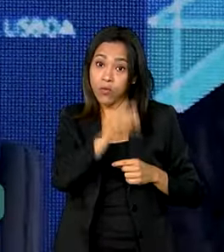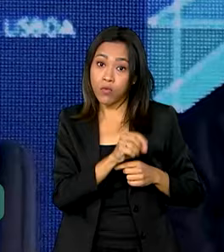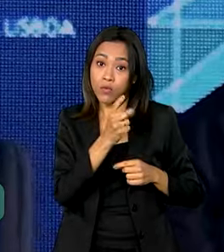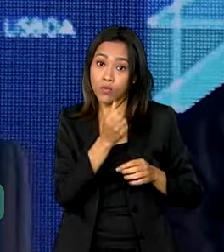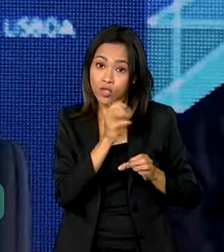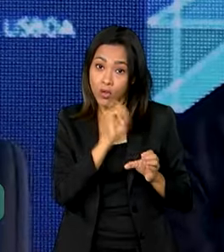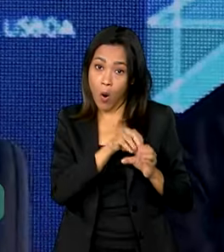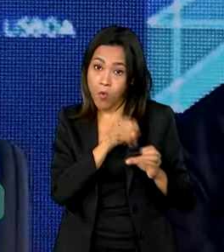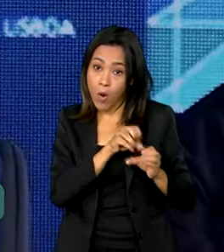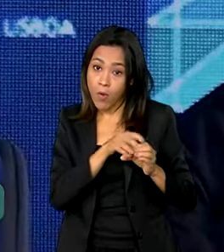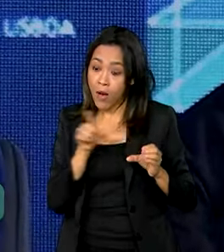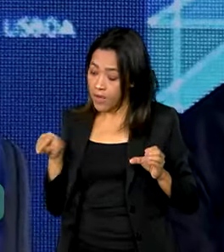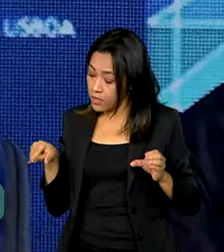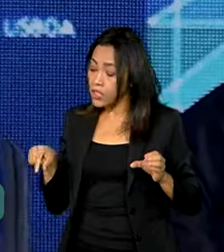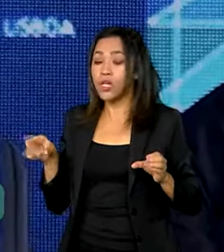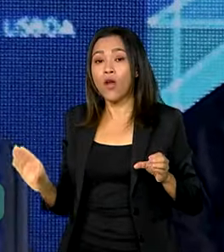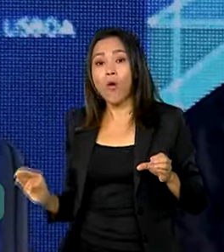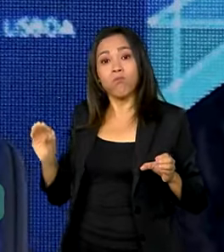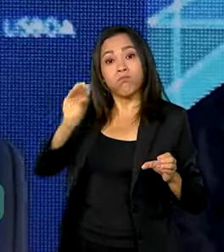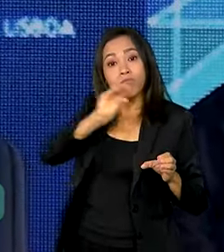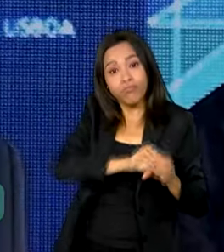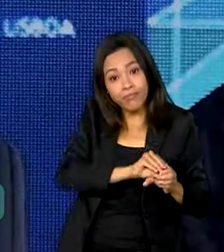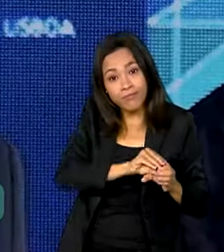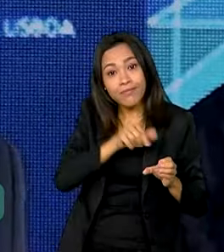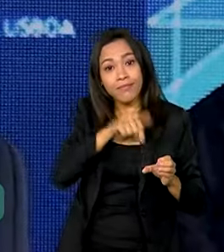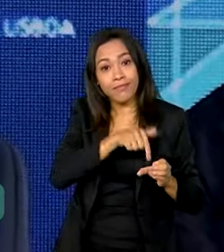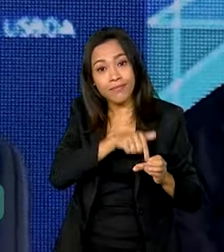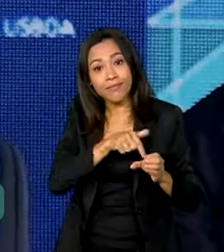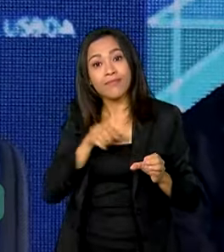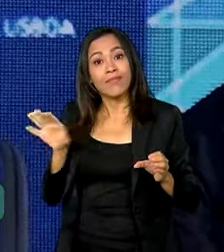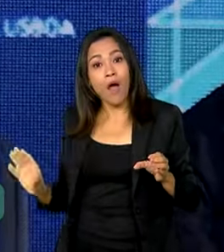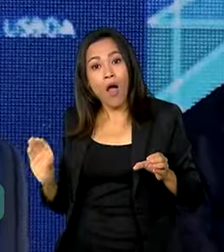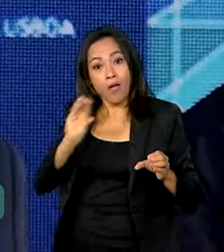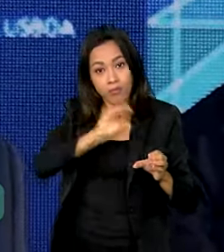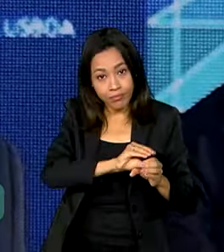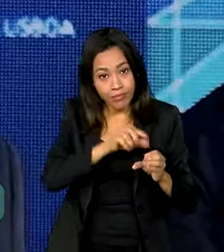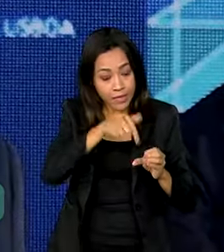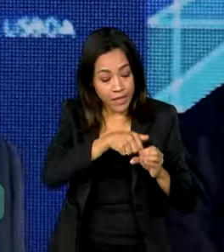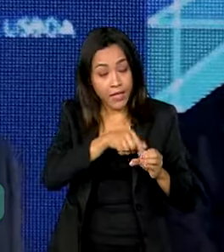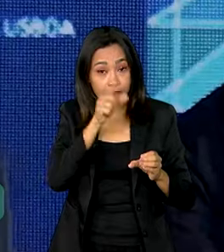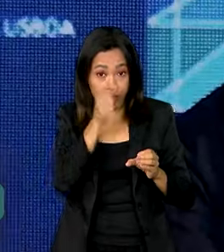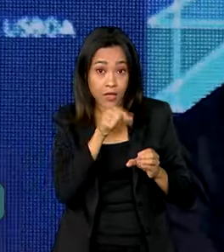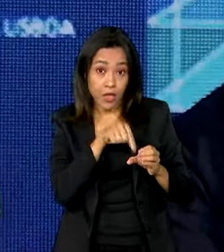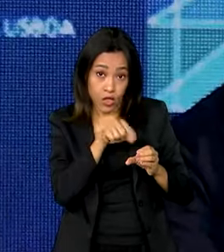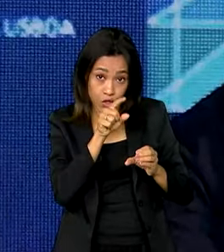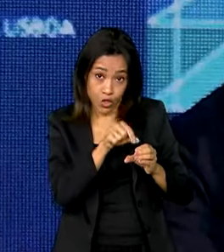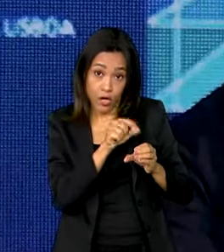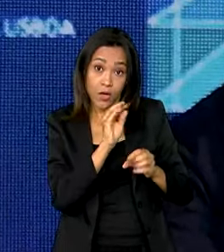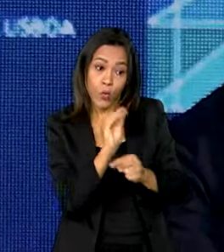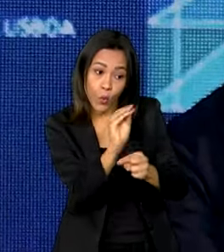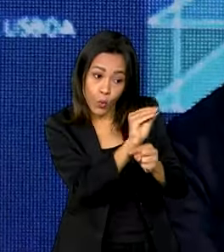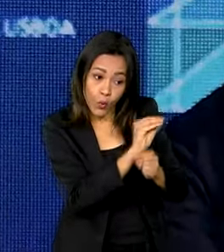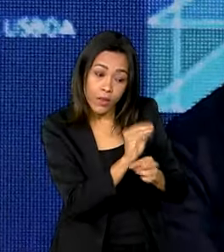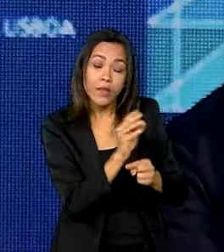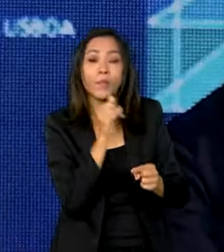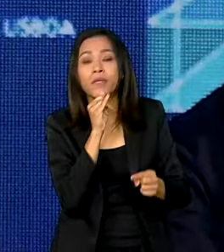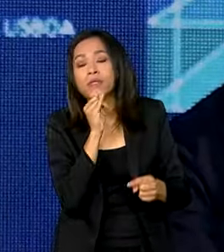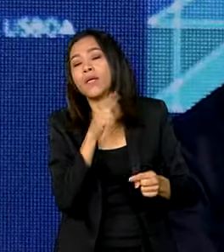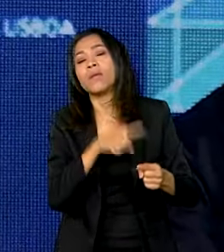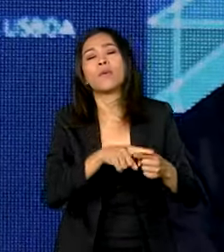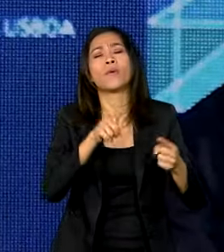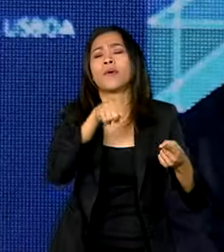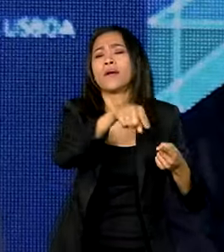administração passada. Vai abastecer o fundo que preserva a floresta tropical do Congo, da